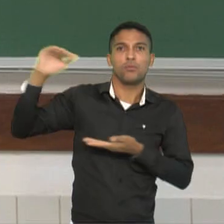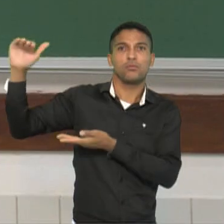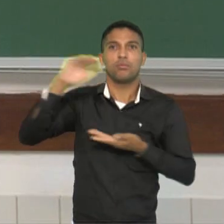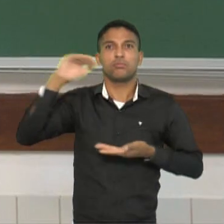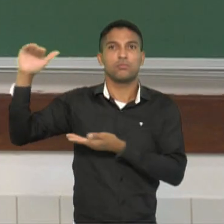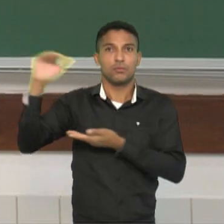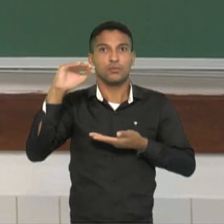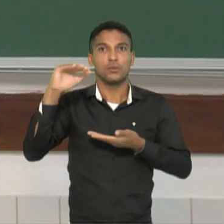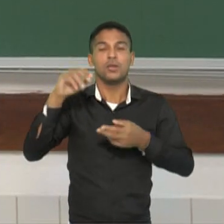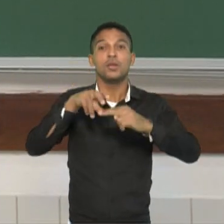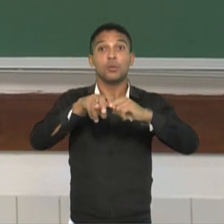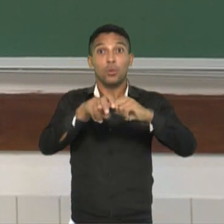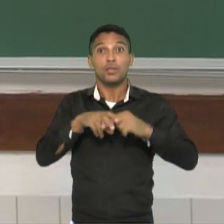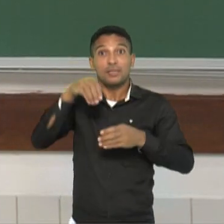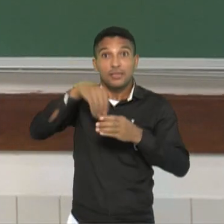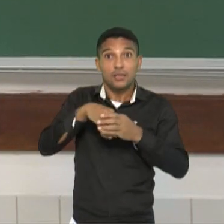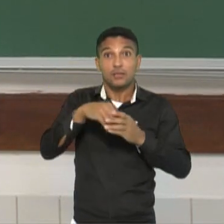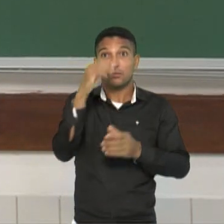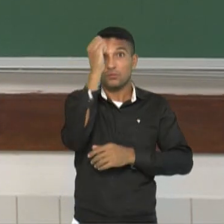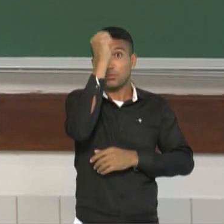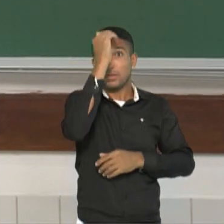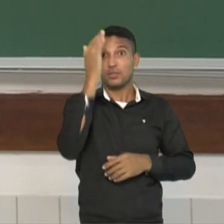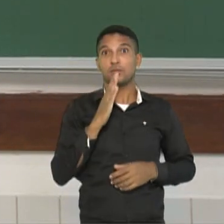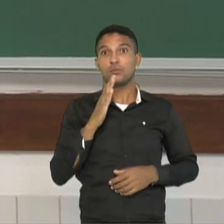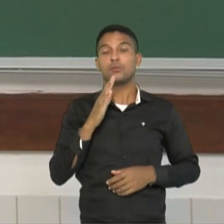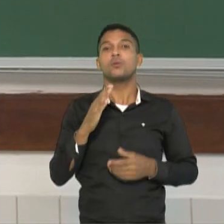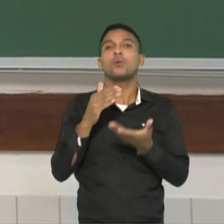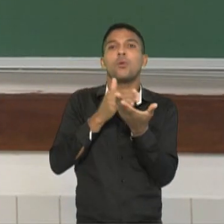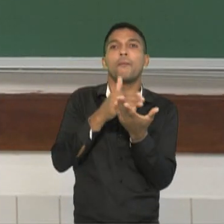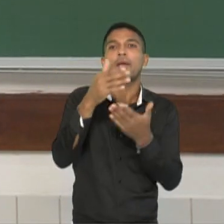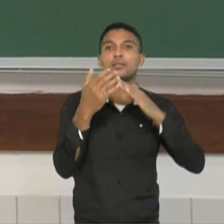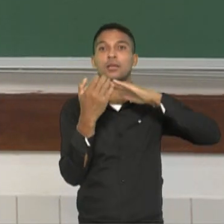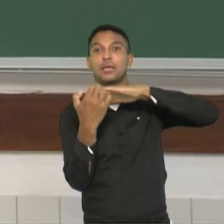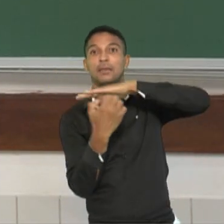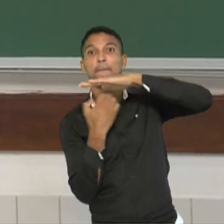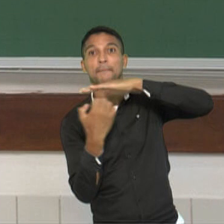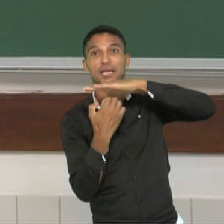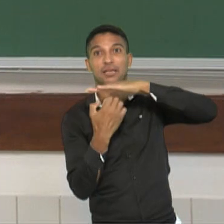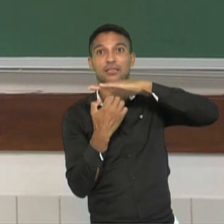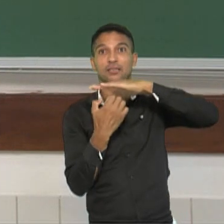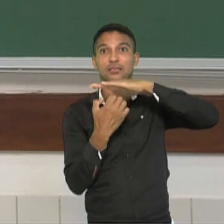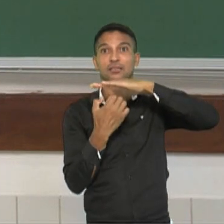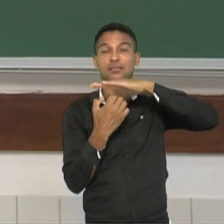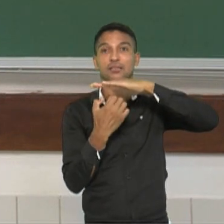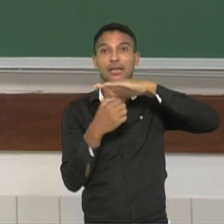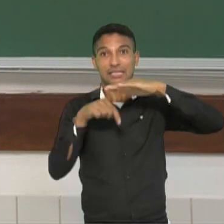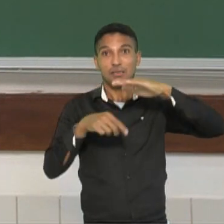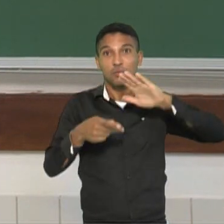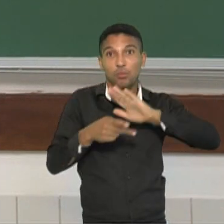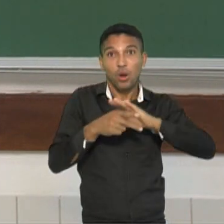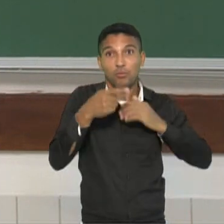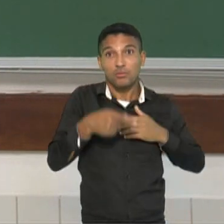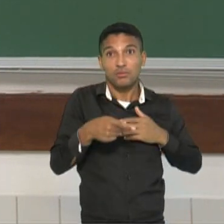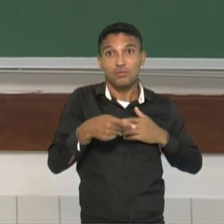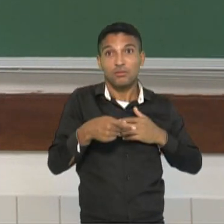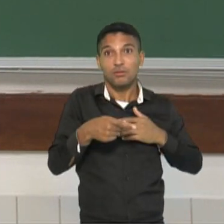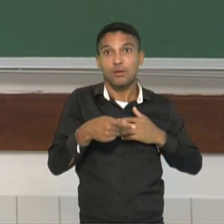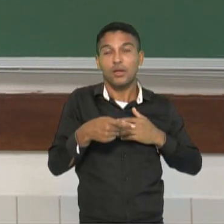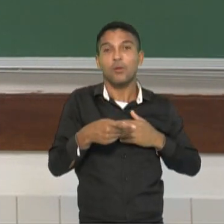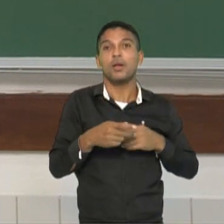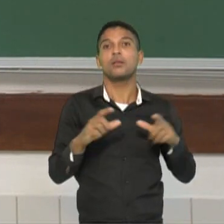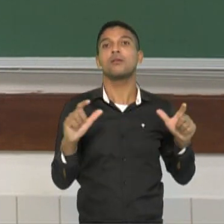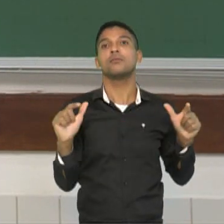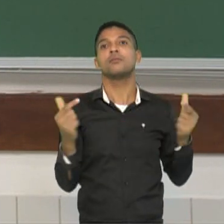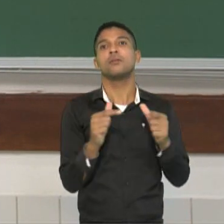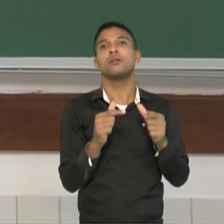Então, a gente percebe que essa entrada do capital estrangeiro fez com que o governo,